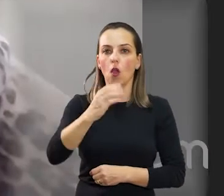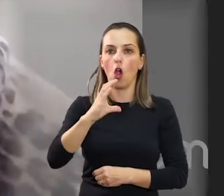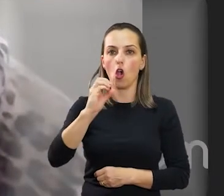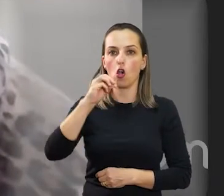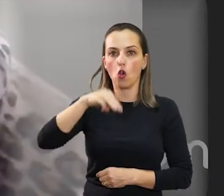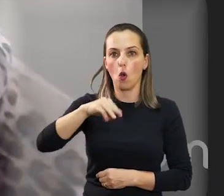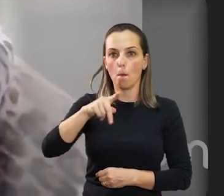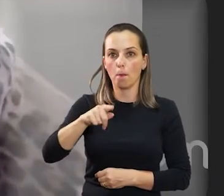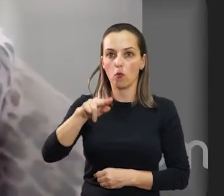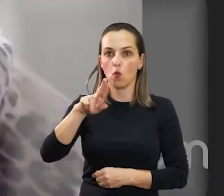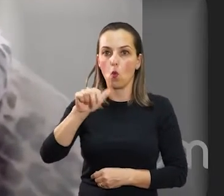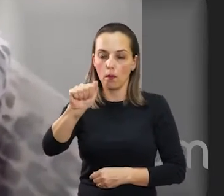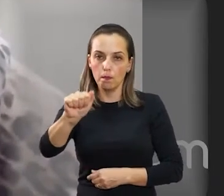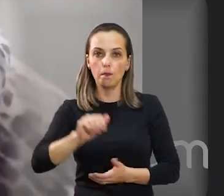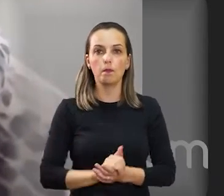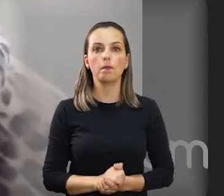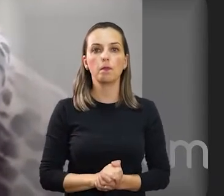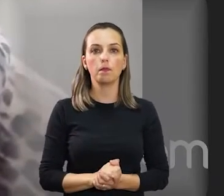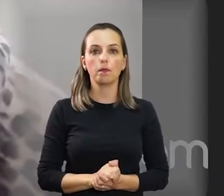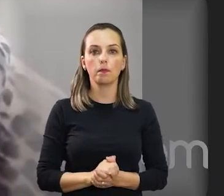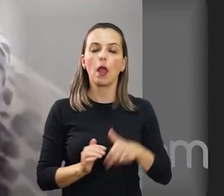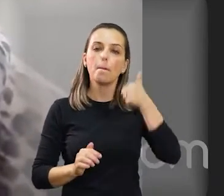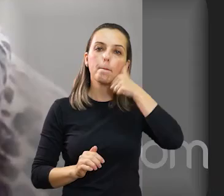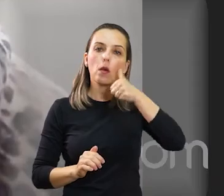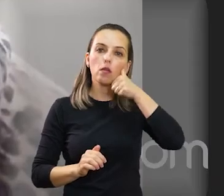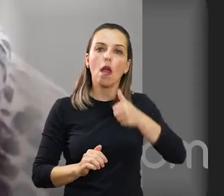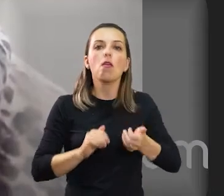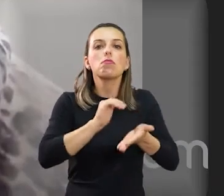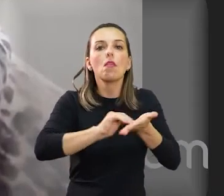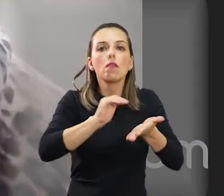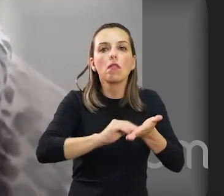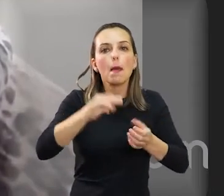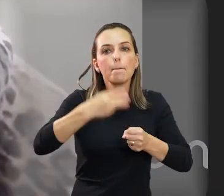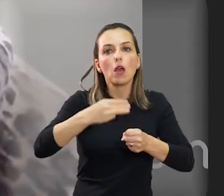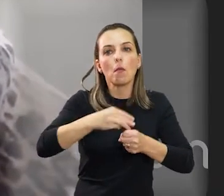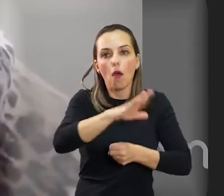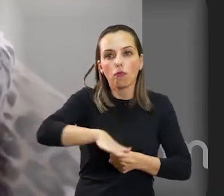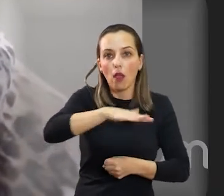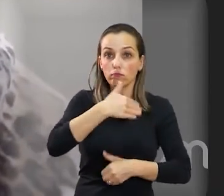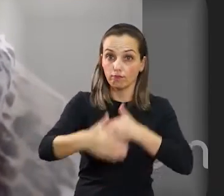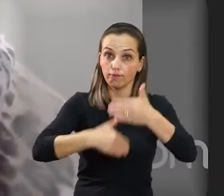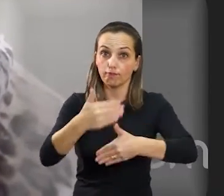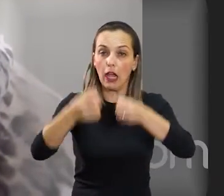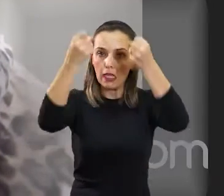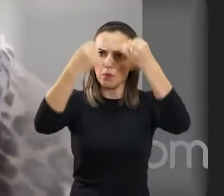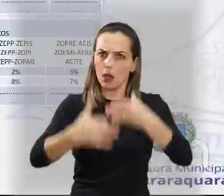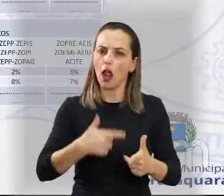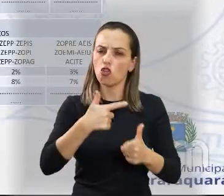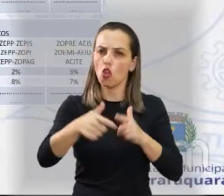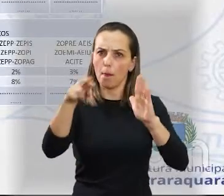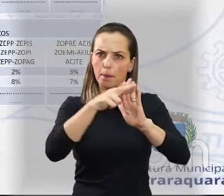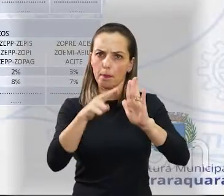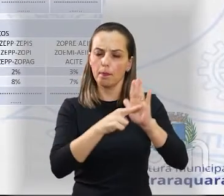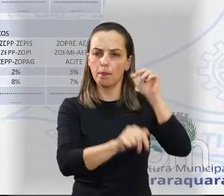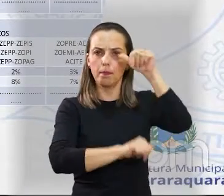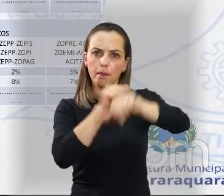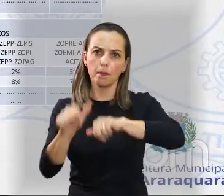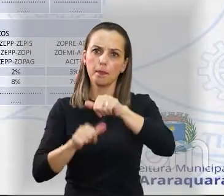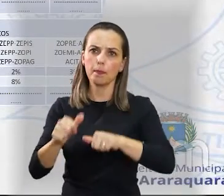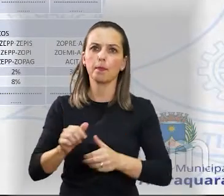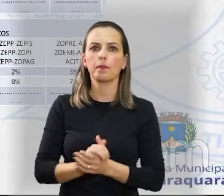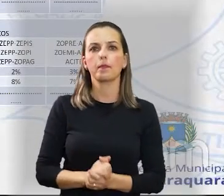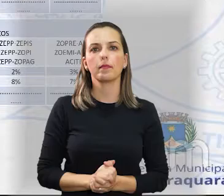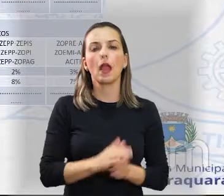A Secretária Municipal de Desenvolvimento Urbano explicou o motivo das alterações. A alteração que nós estamos